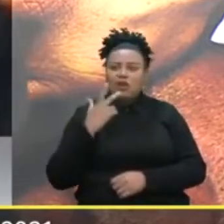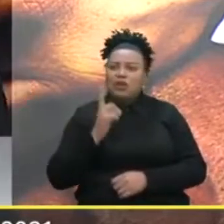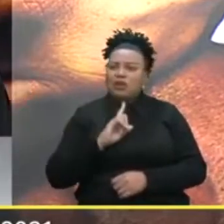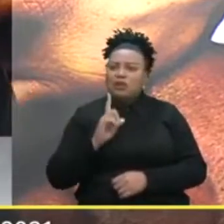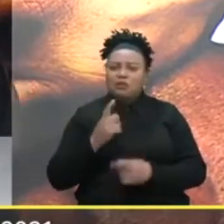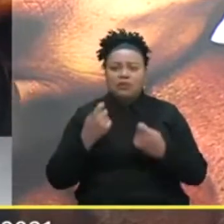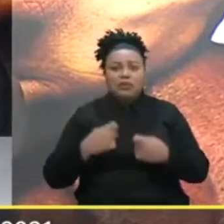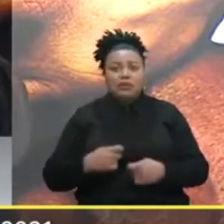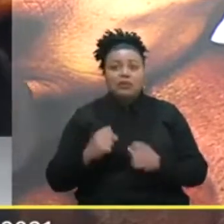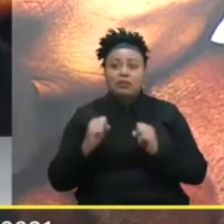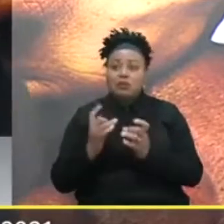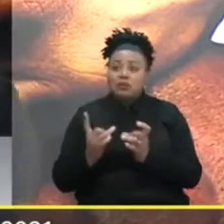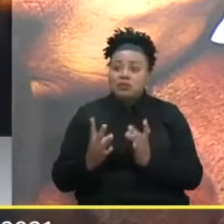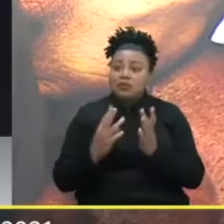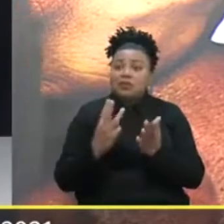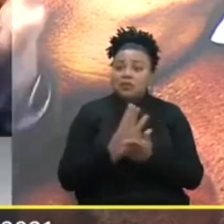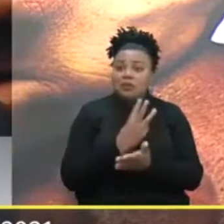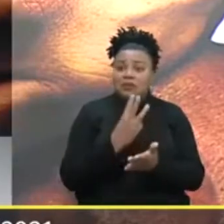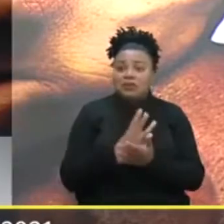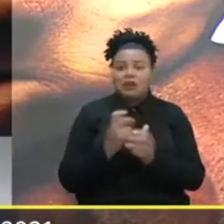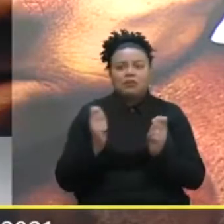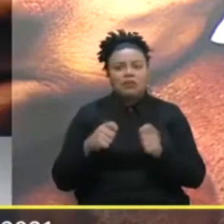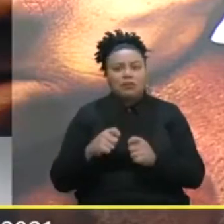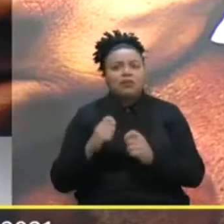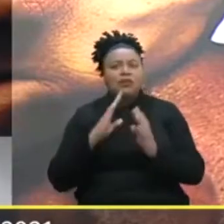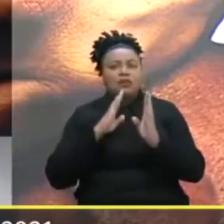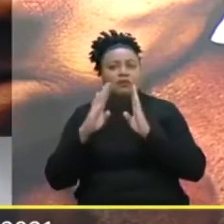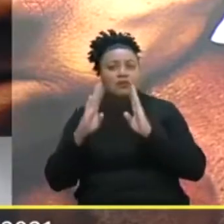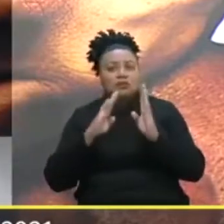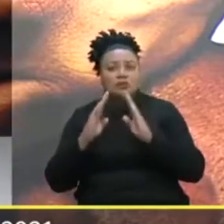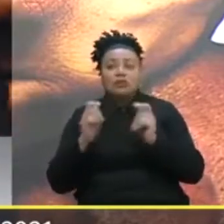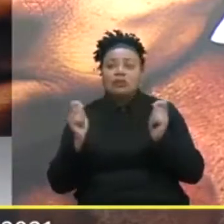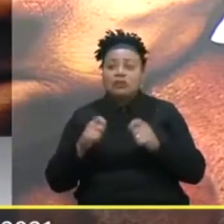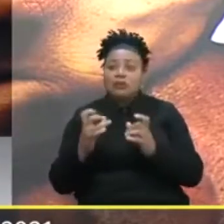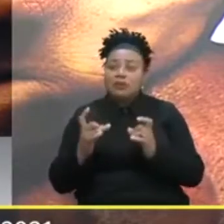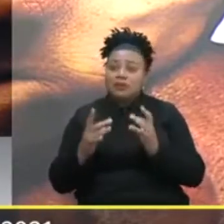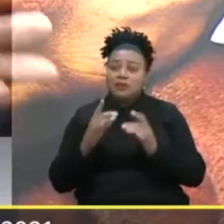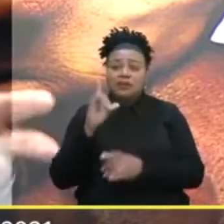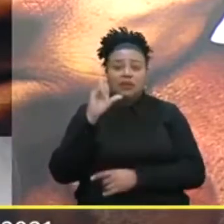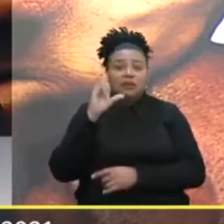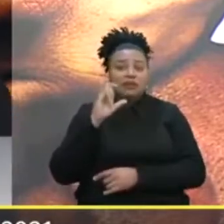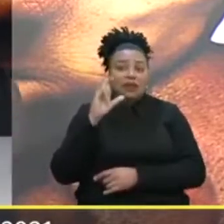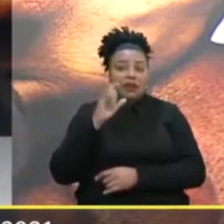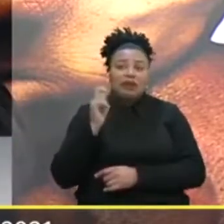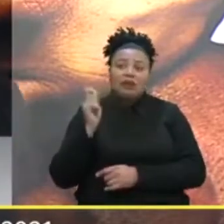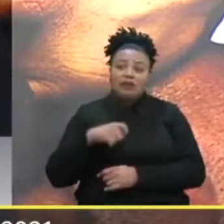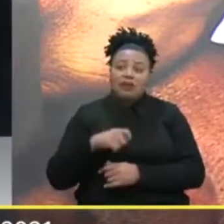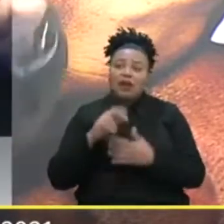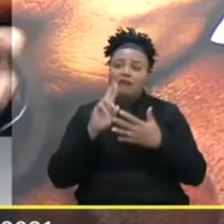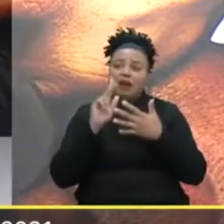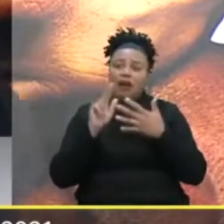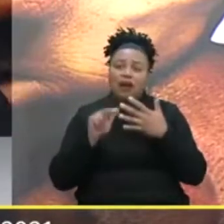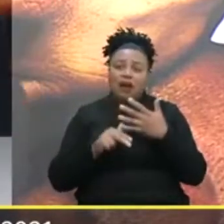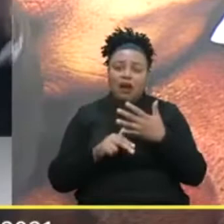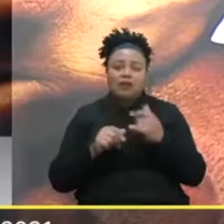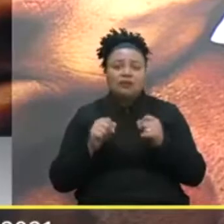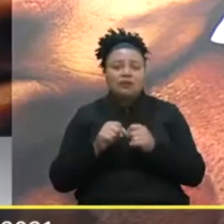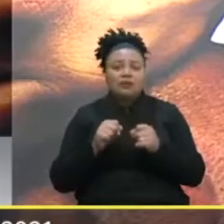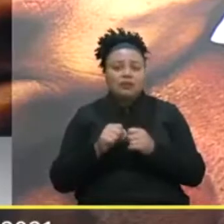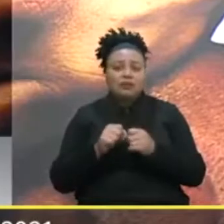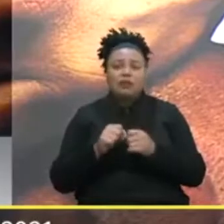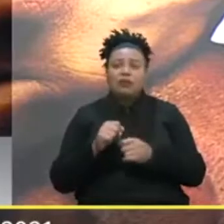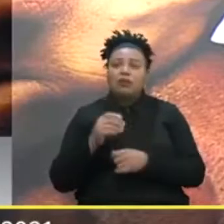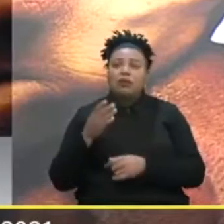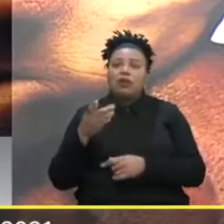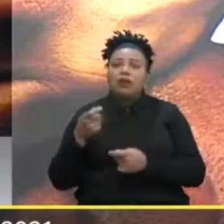Pelo WhatsApp Dá para vender Pelo Facebook Dá para vender Pelo Instagram Dá para fazer Muitas coisas Dá para fazer Um porta a porta